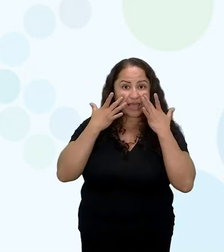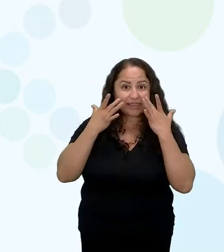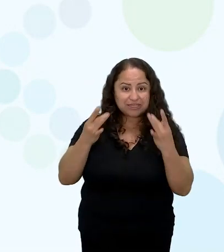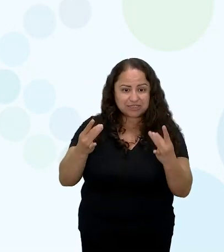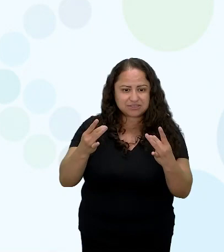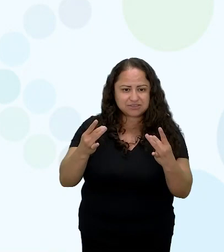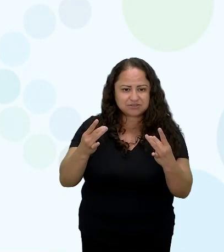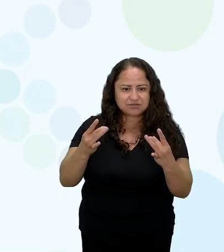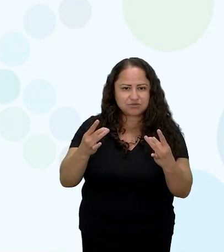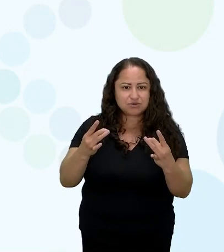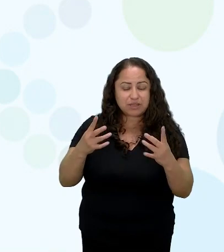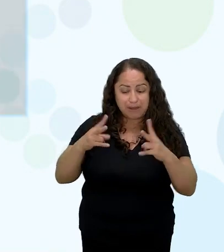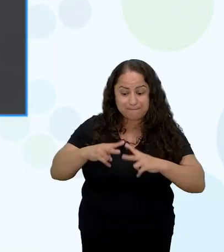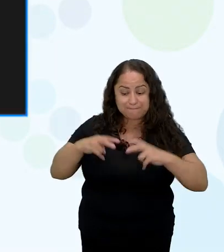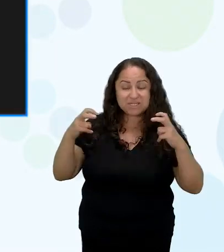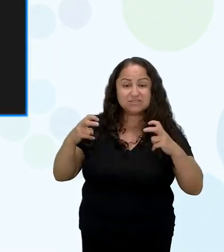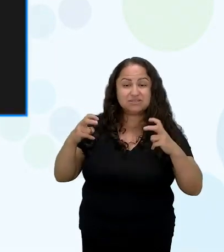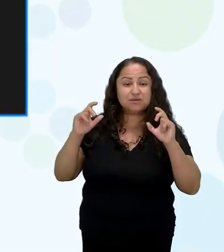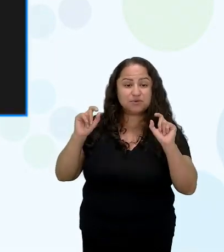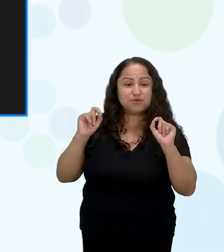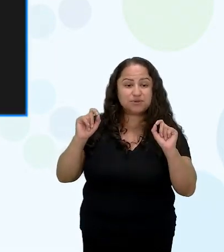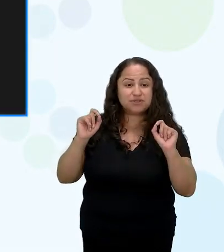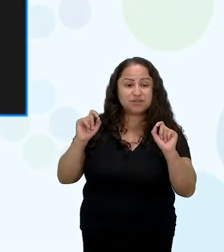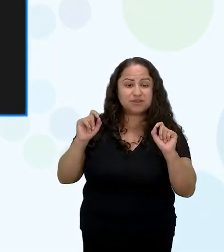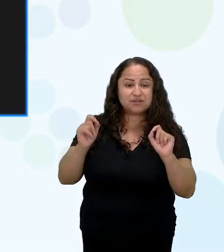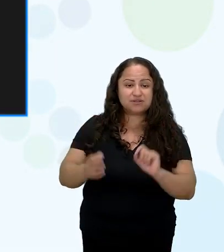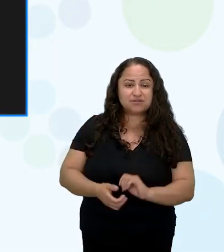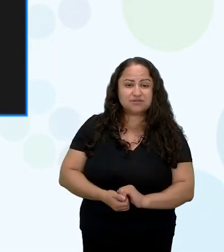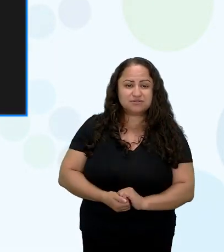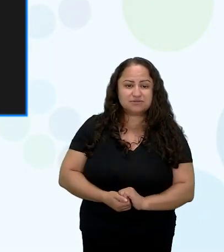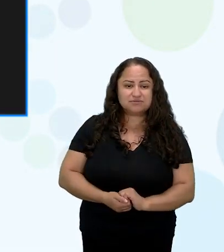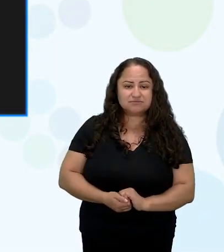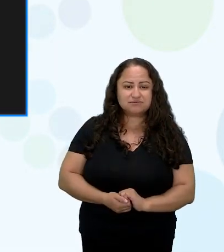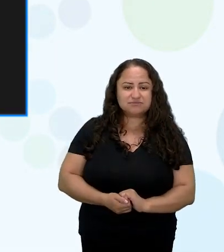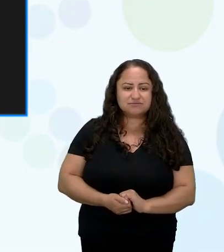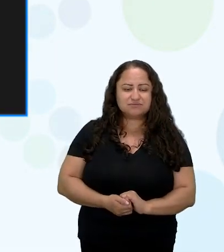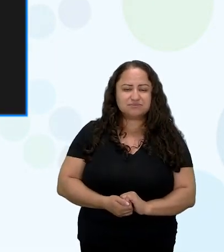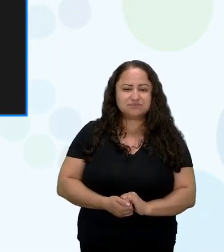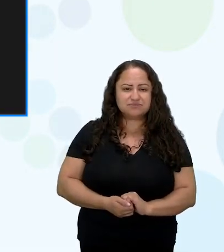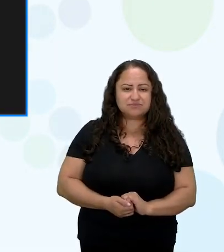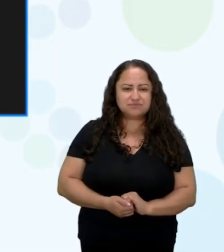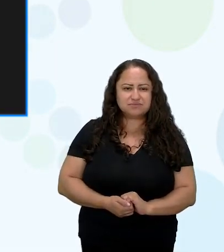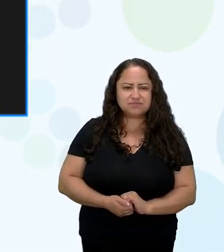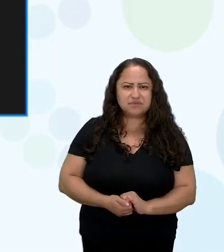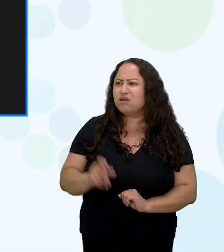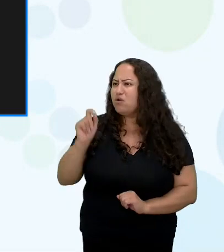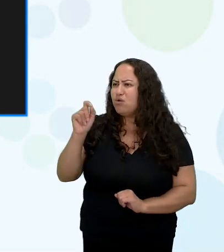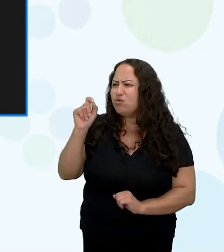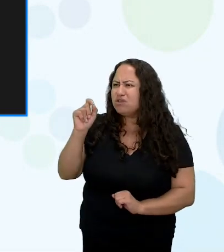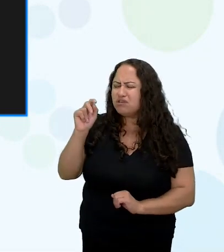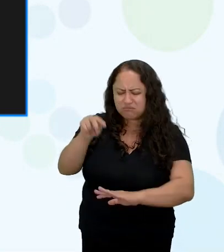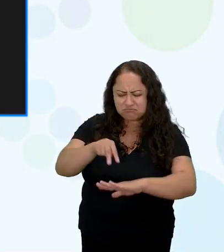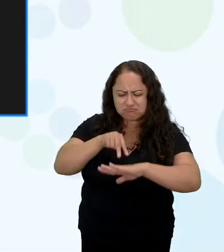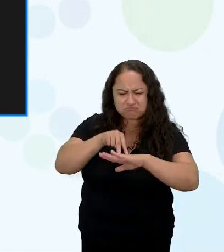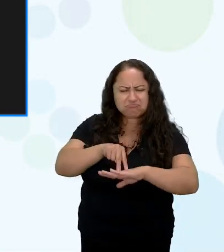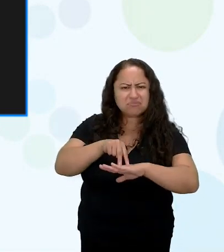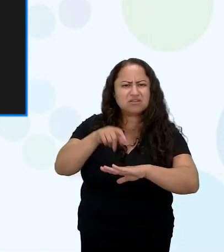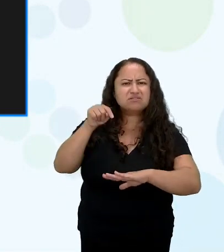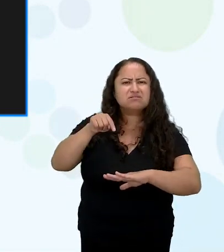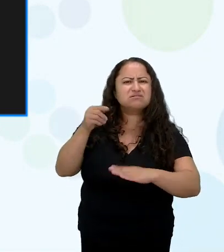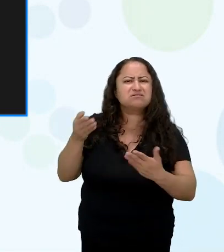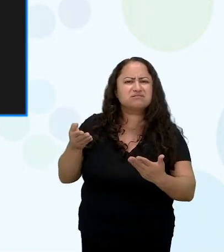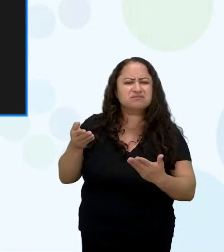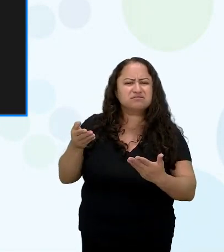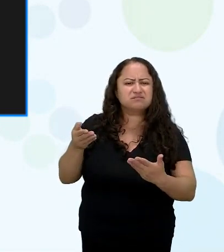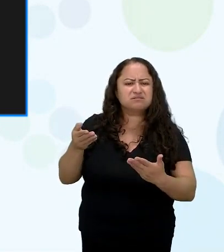ela se dá conta de que o que ela está fazendo lá quando ela volta ao invés